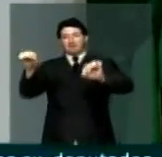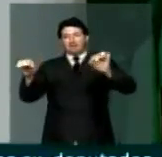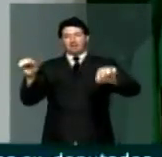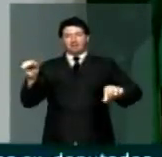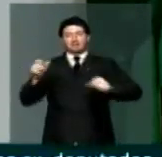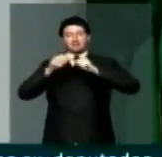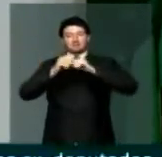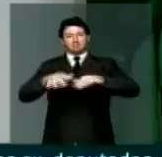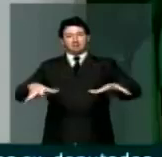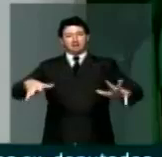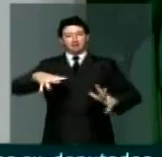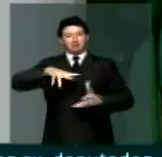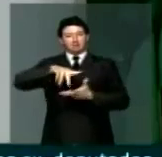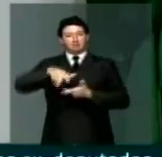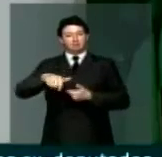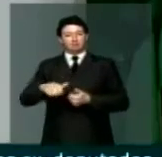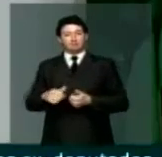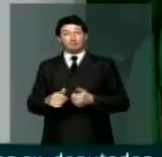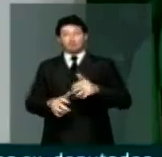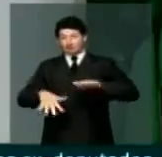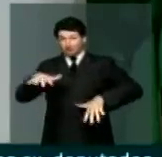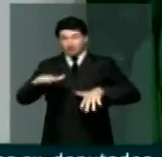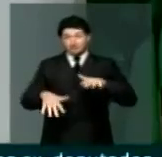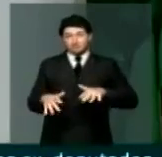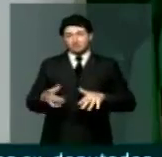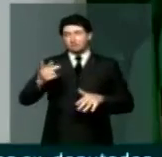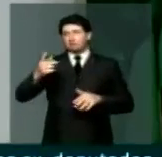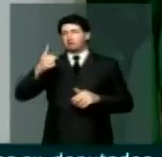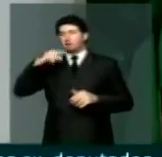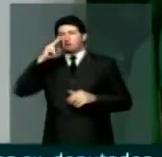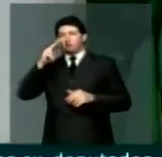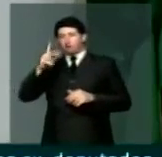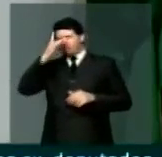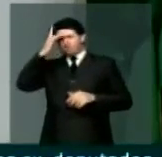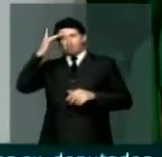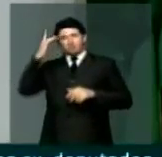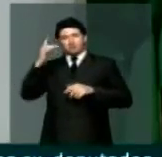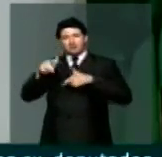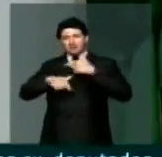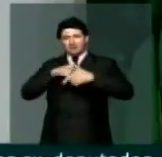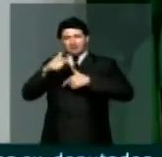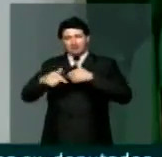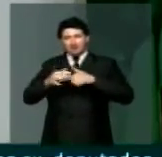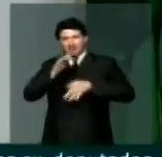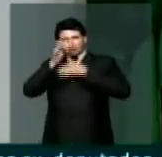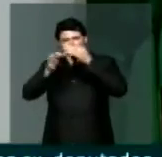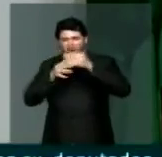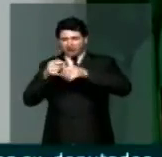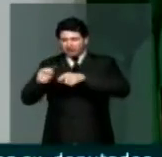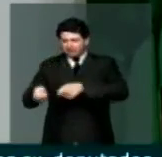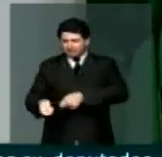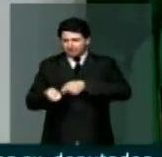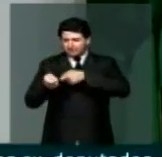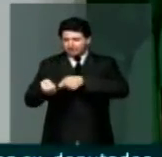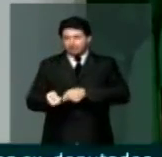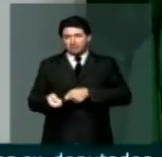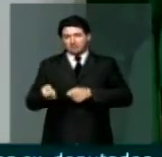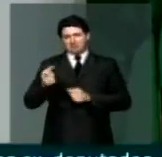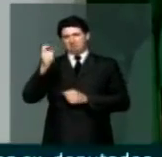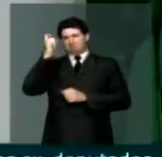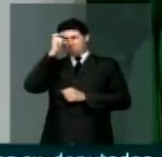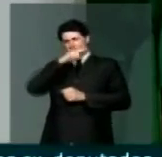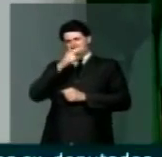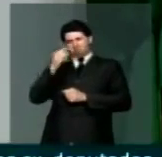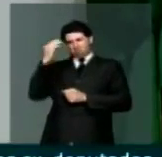árvores pelo mundo. Muitas vezes, olhando um jardineiro, nós achamos difícil de entender